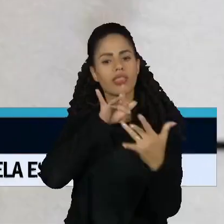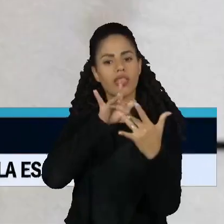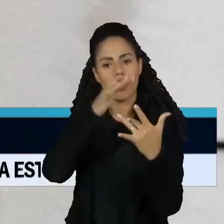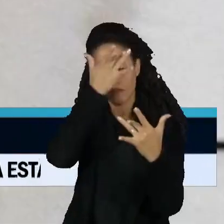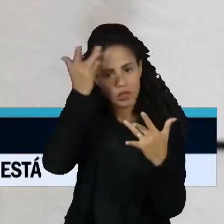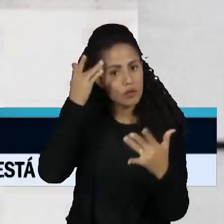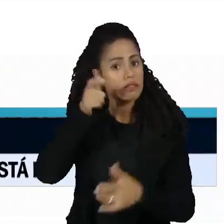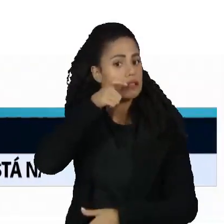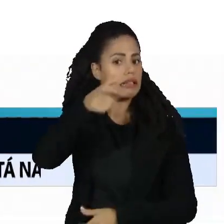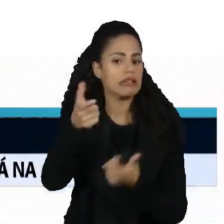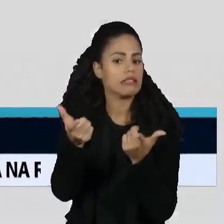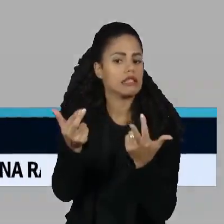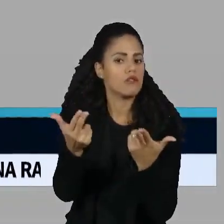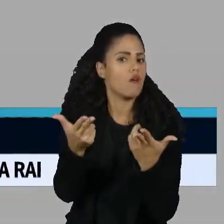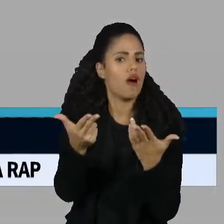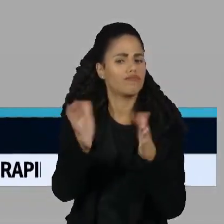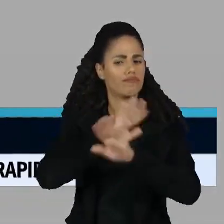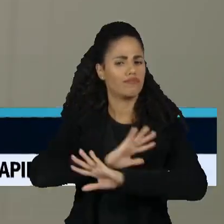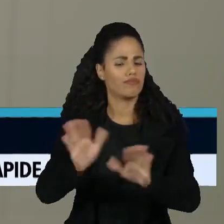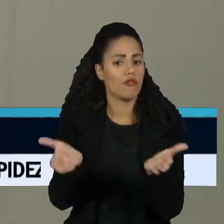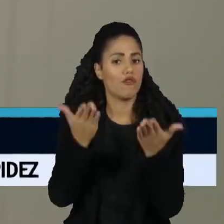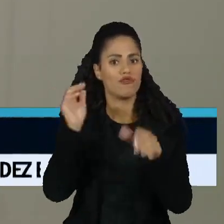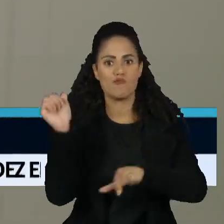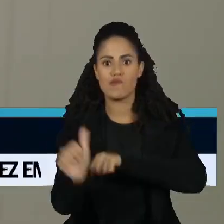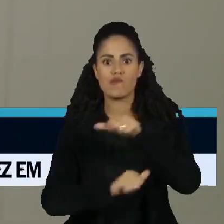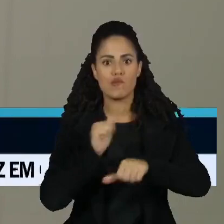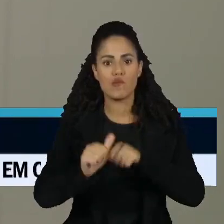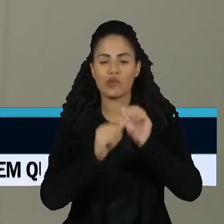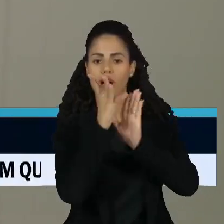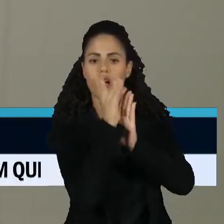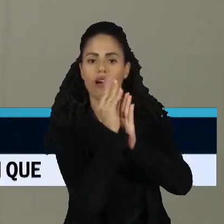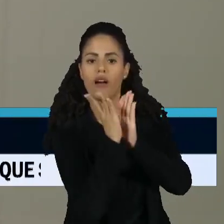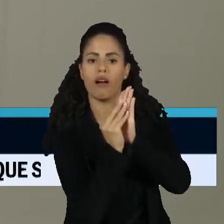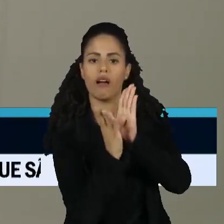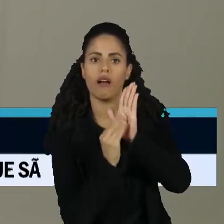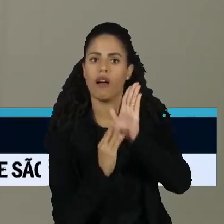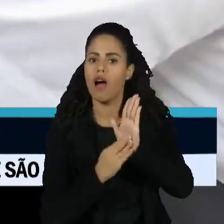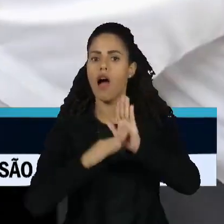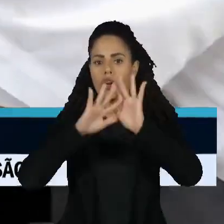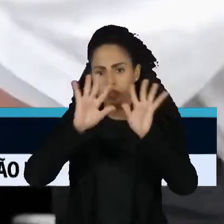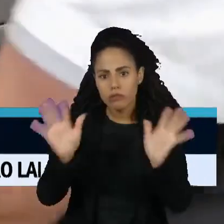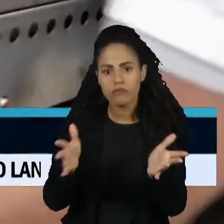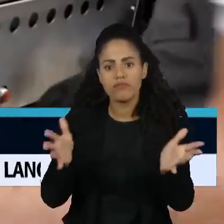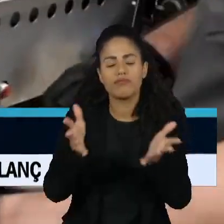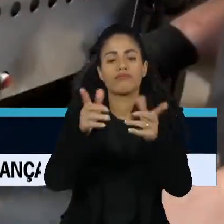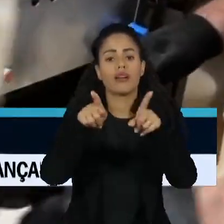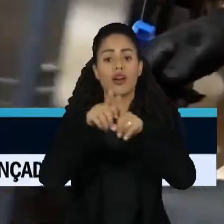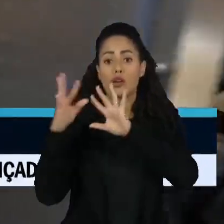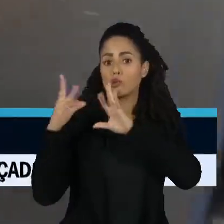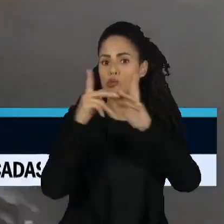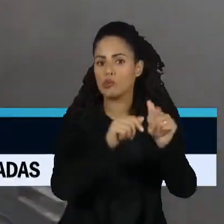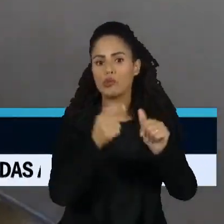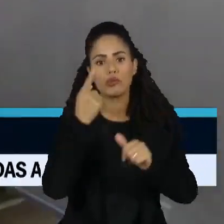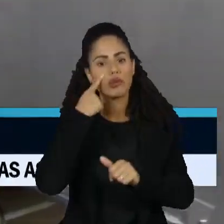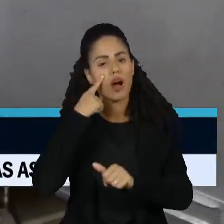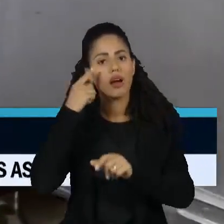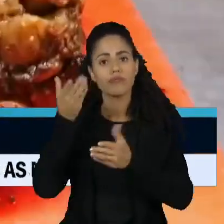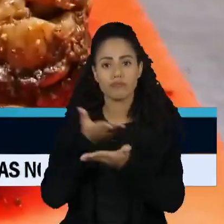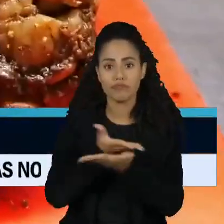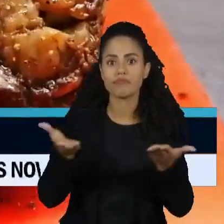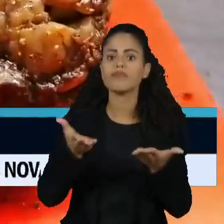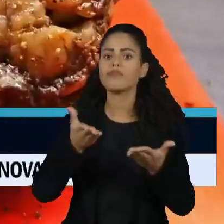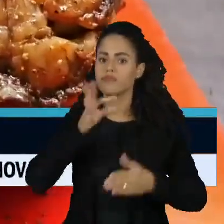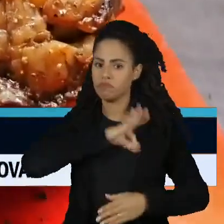interesses em comum ficou para trás. O conteúdo hoje é impulsionado por engajamento. E quase tudo o que é oferecido visa